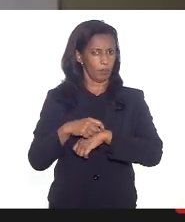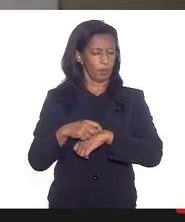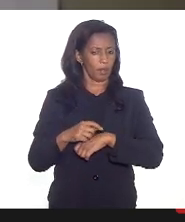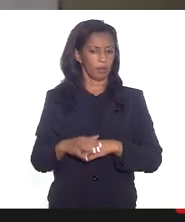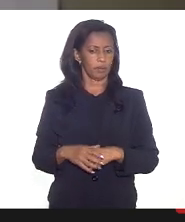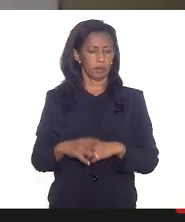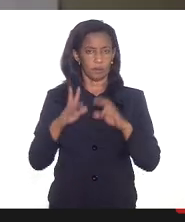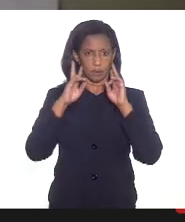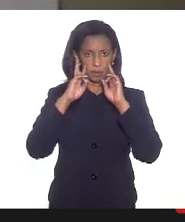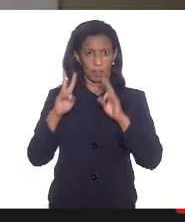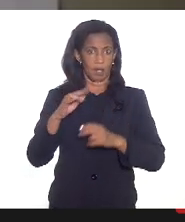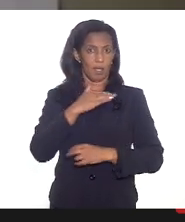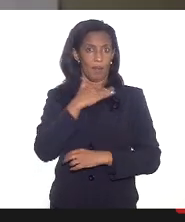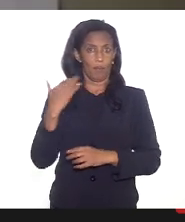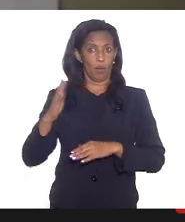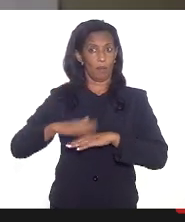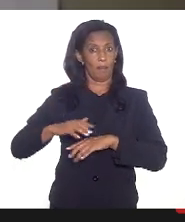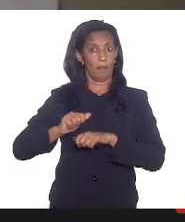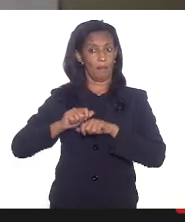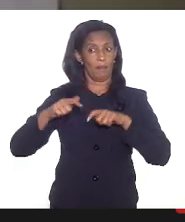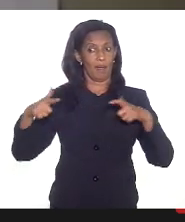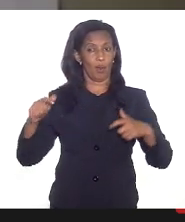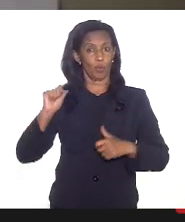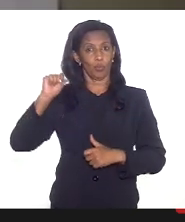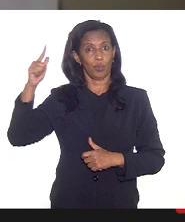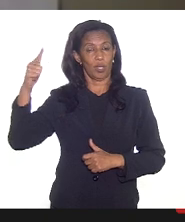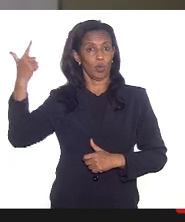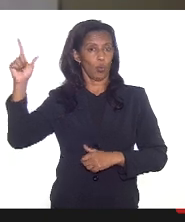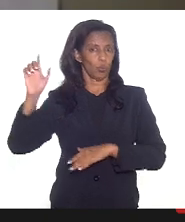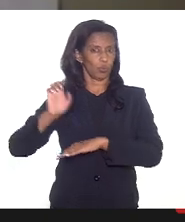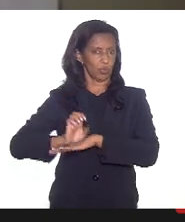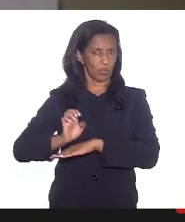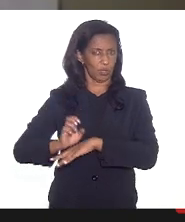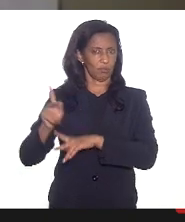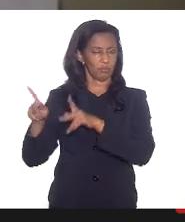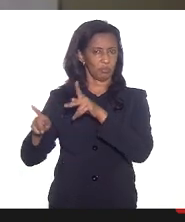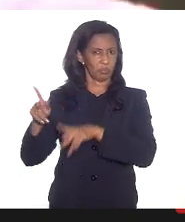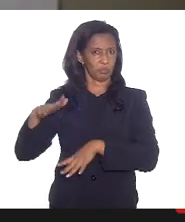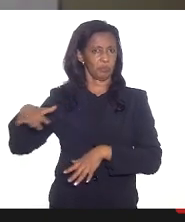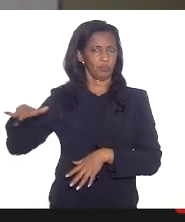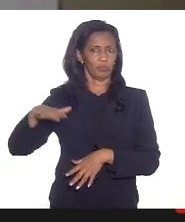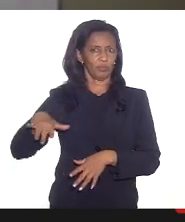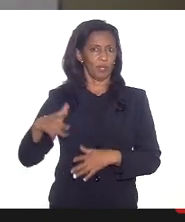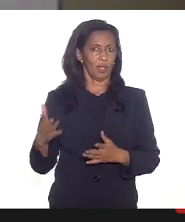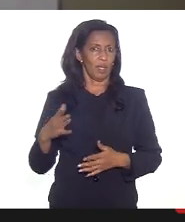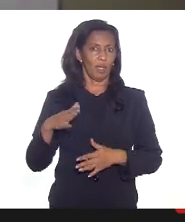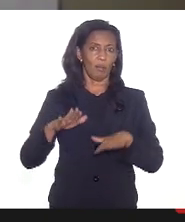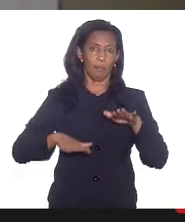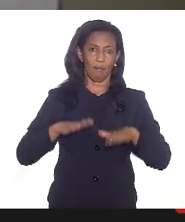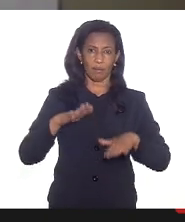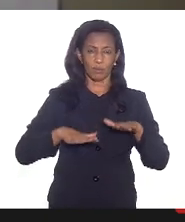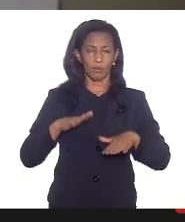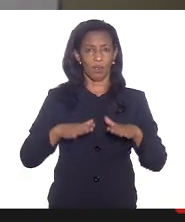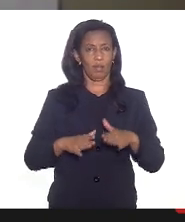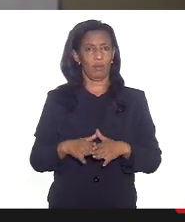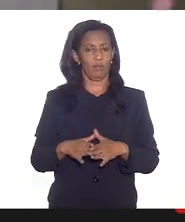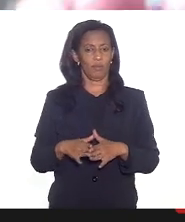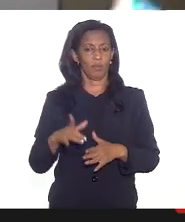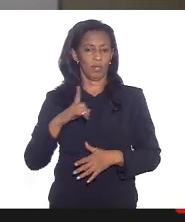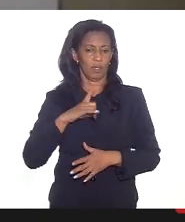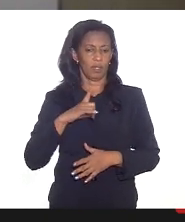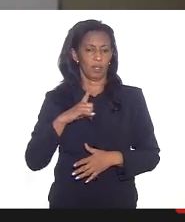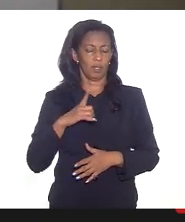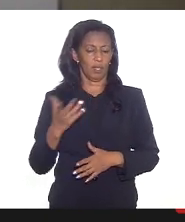tendo em vista que a mortalidade é muito maior do que em outros extratos populacionais seria bem razoável que em